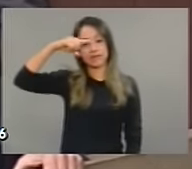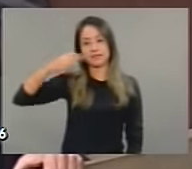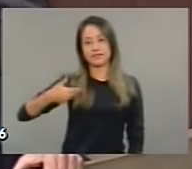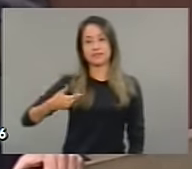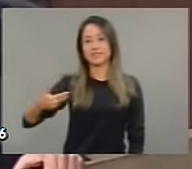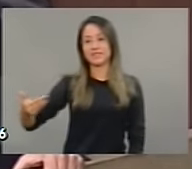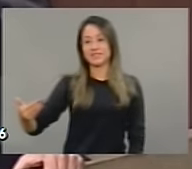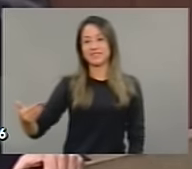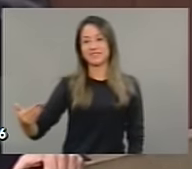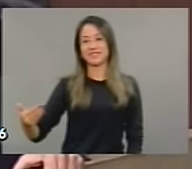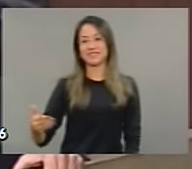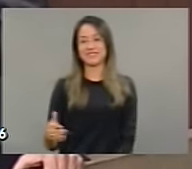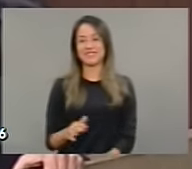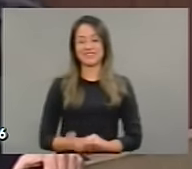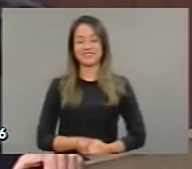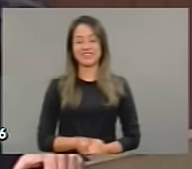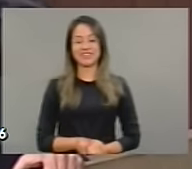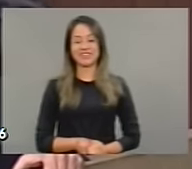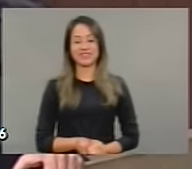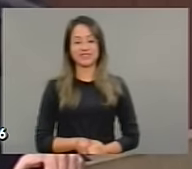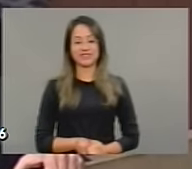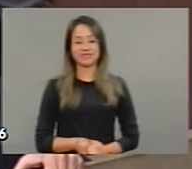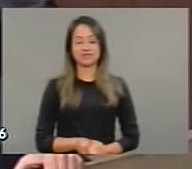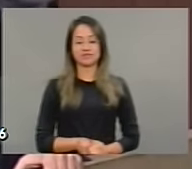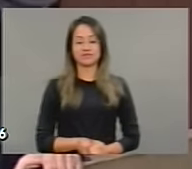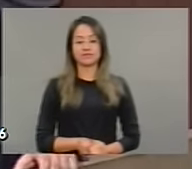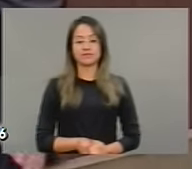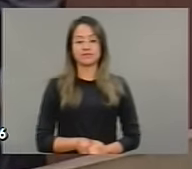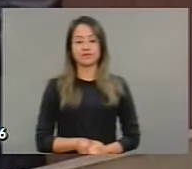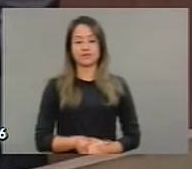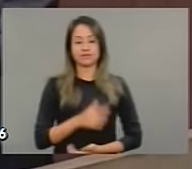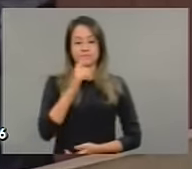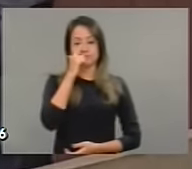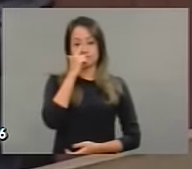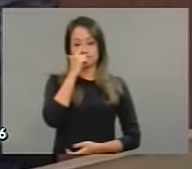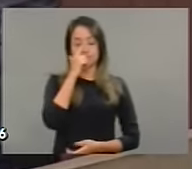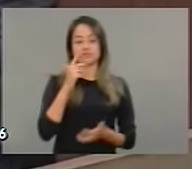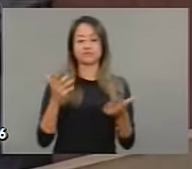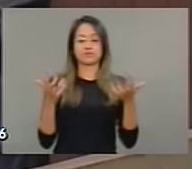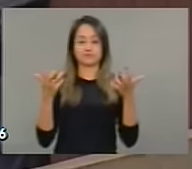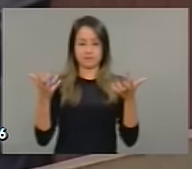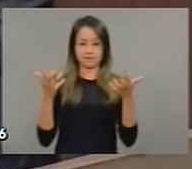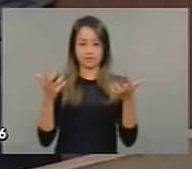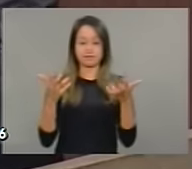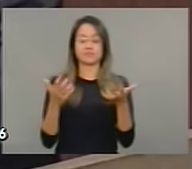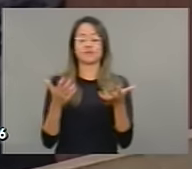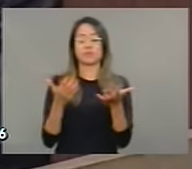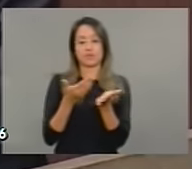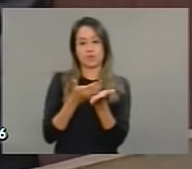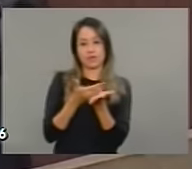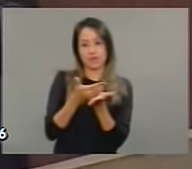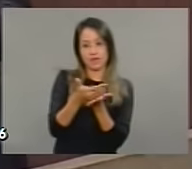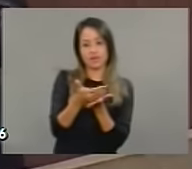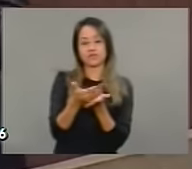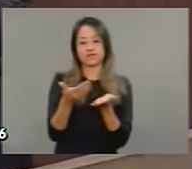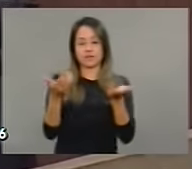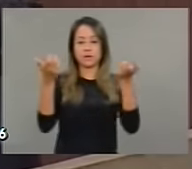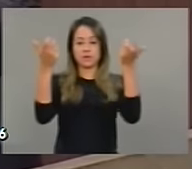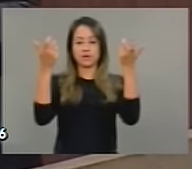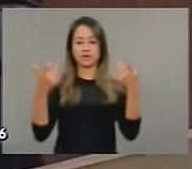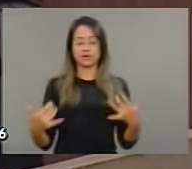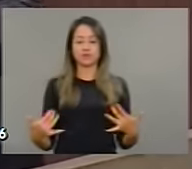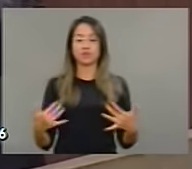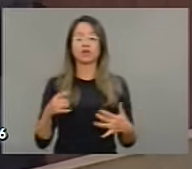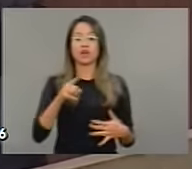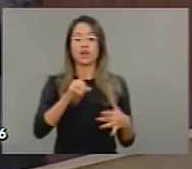Wagner, deputado Ailton, vários deputados já me pediram a partes. Eu queria, sobretudo, iniciar me solidarizando com os